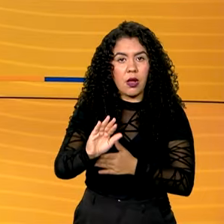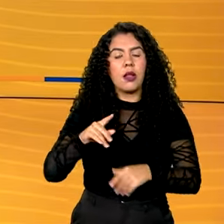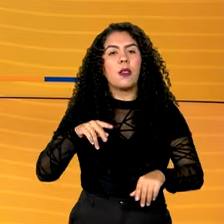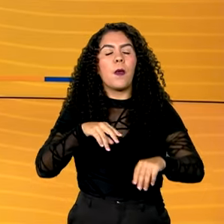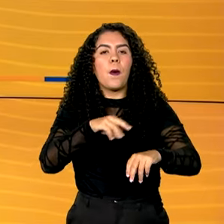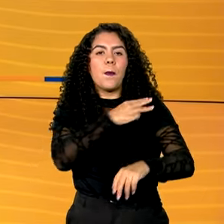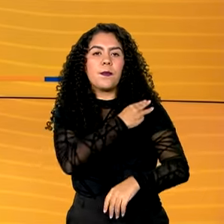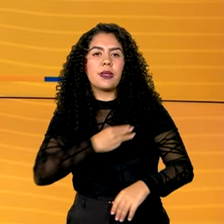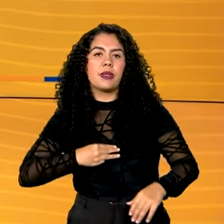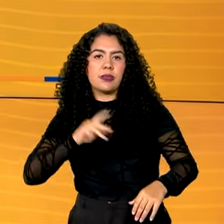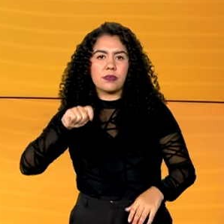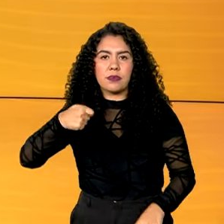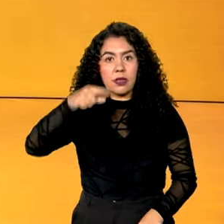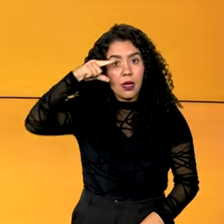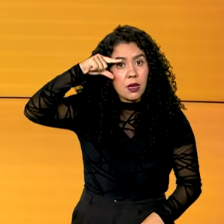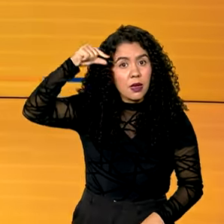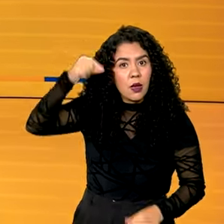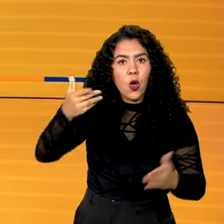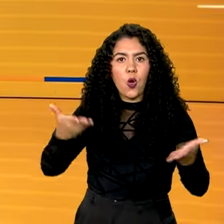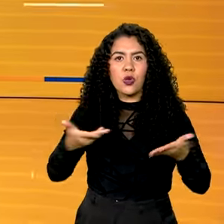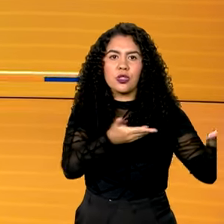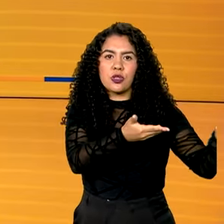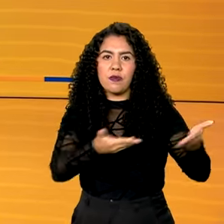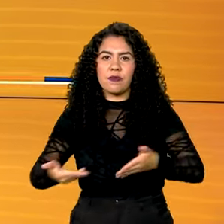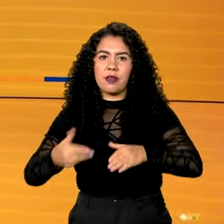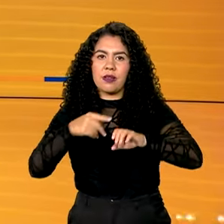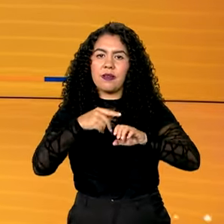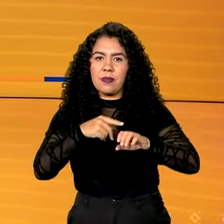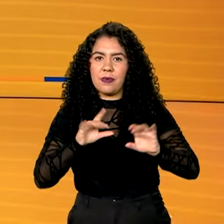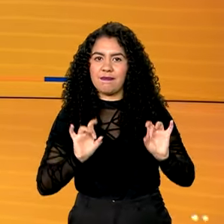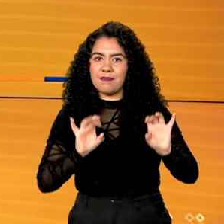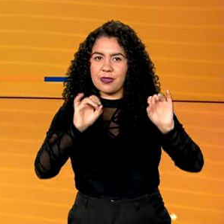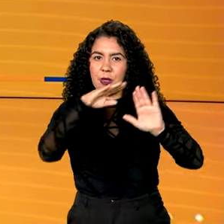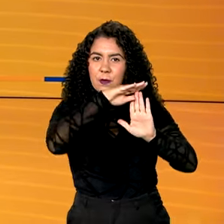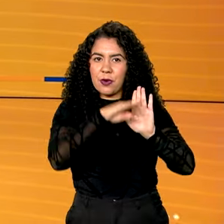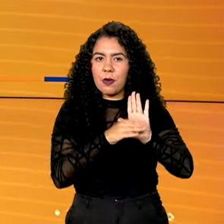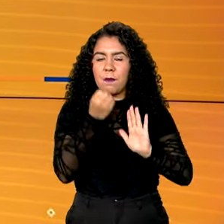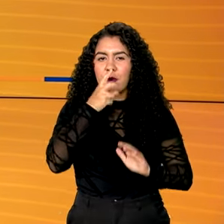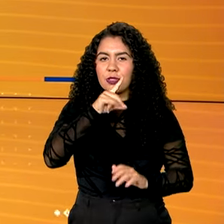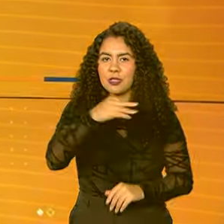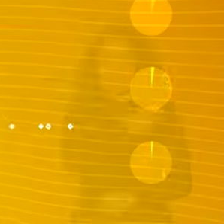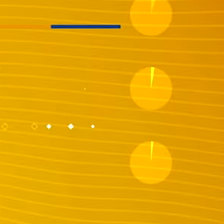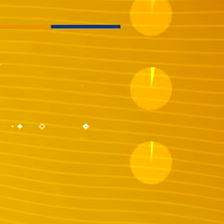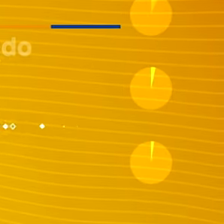Empreendedorismo, foi o convidado de hoje do Bom Dia Minus. A gente volta já já.